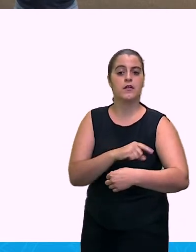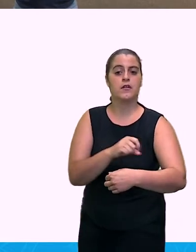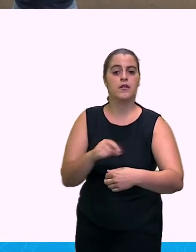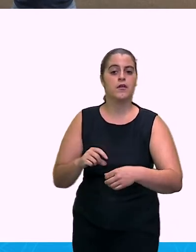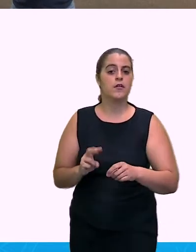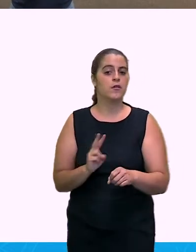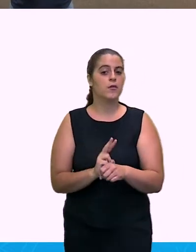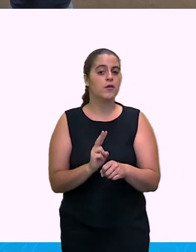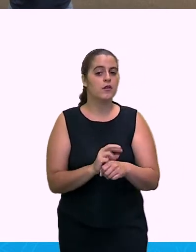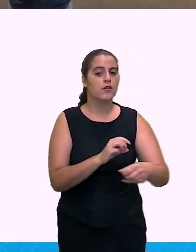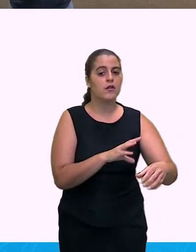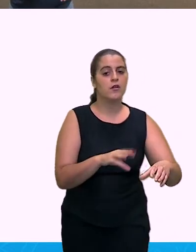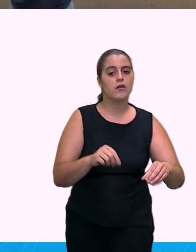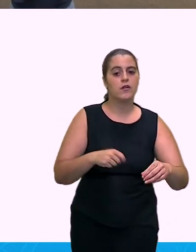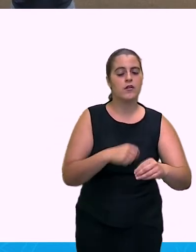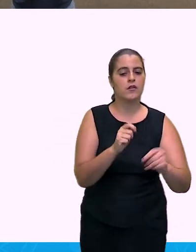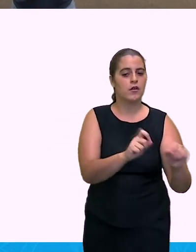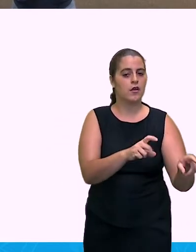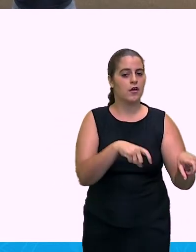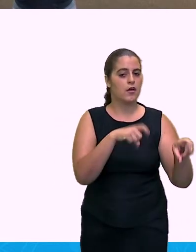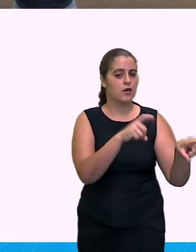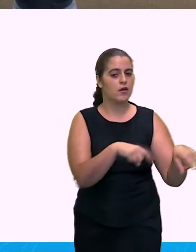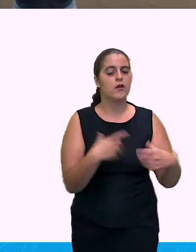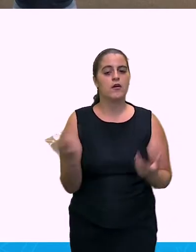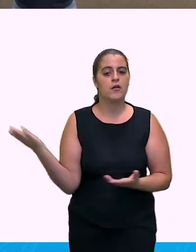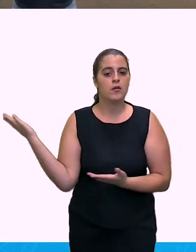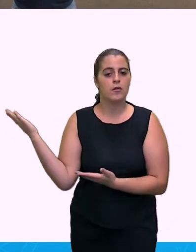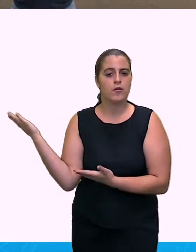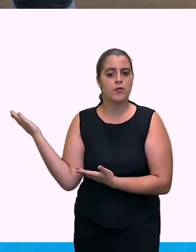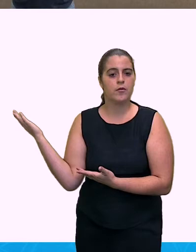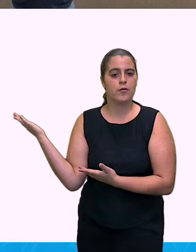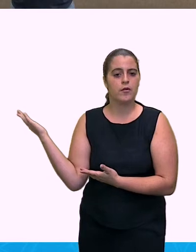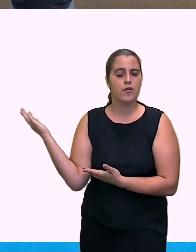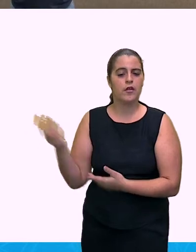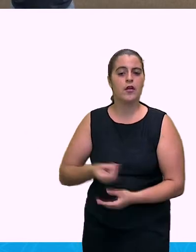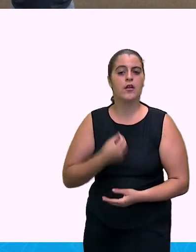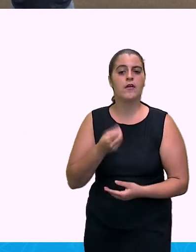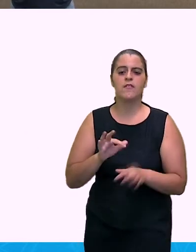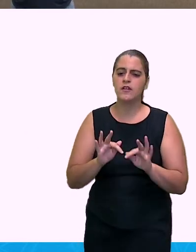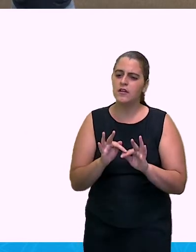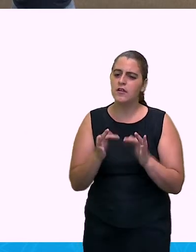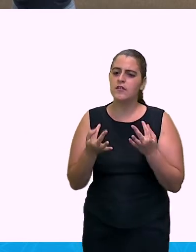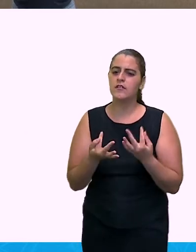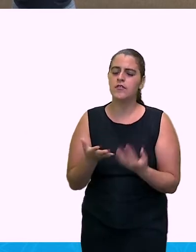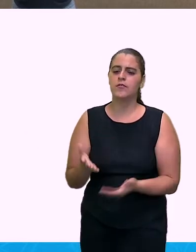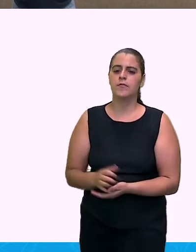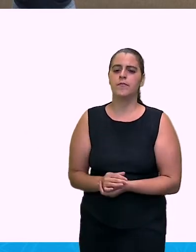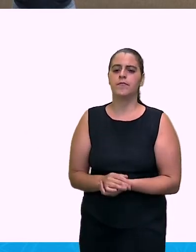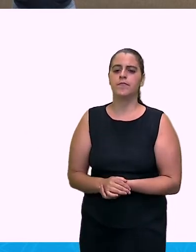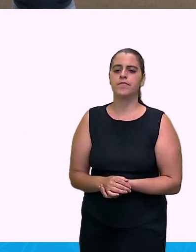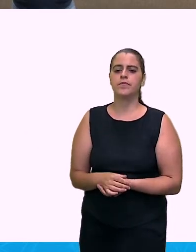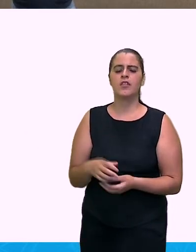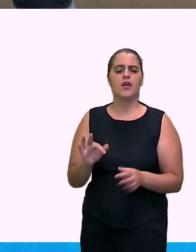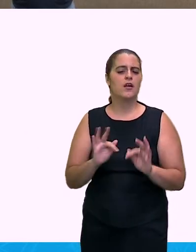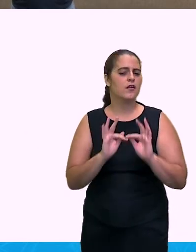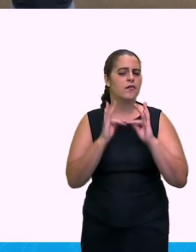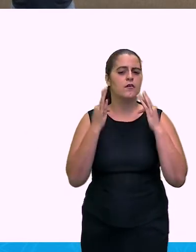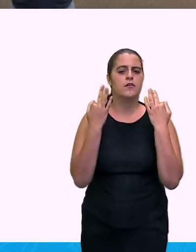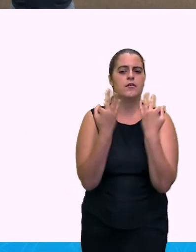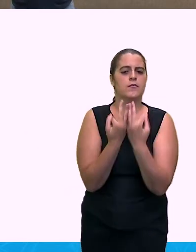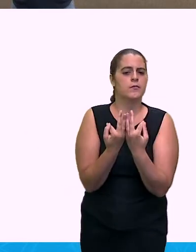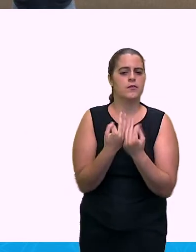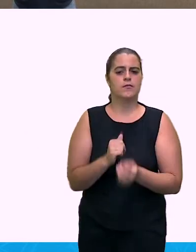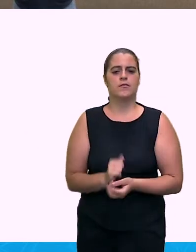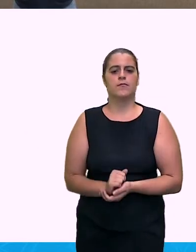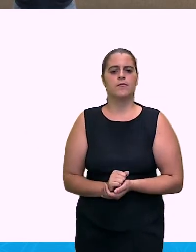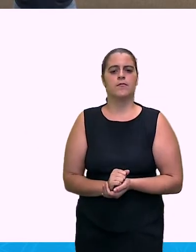pra terra, pela terra e da terra. Era, a vida deles era em torno disso, da família e